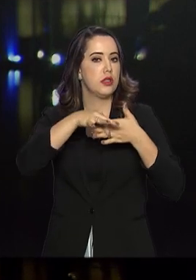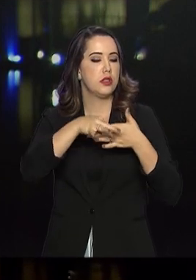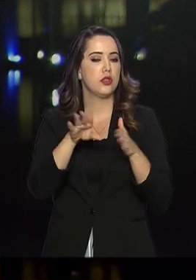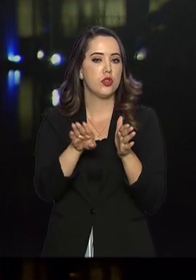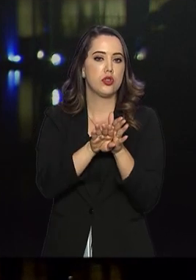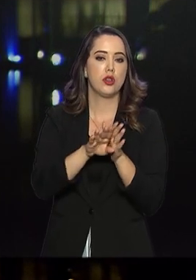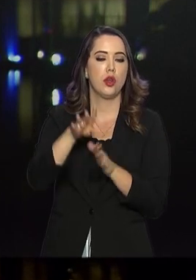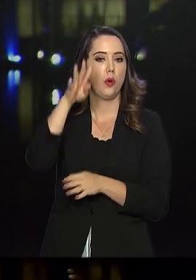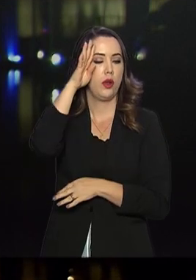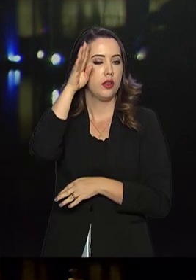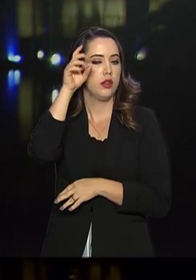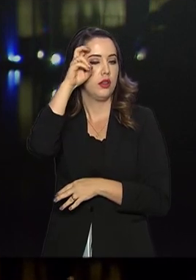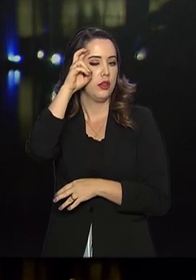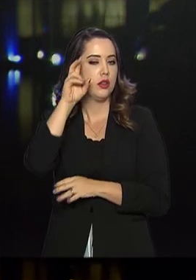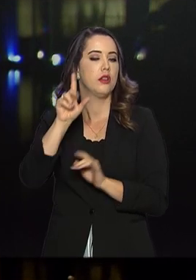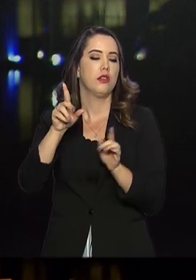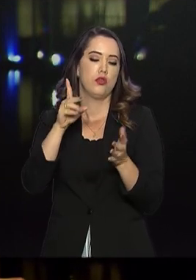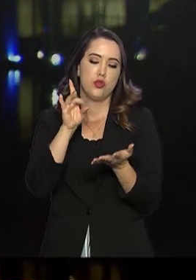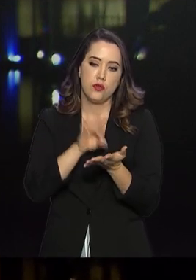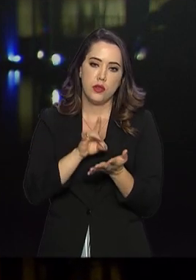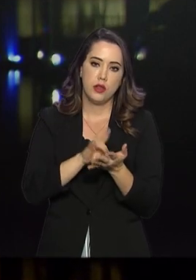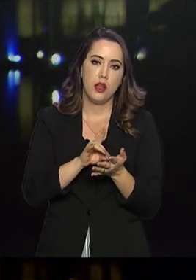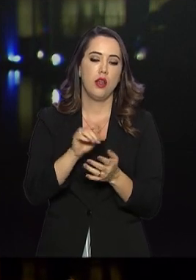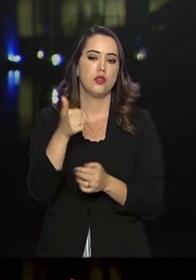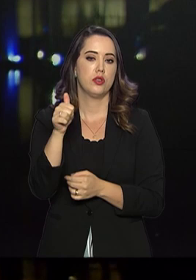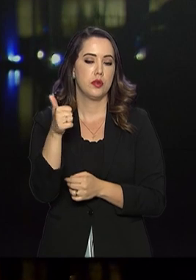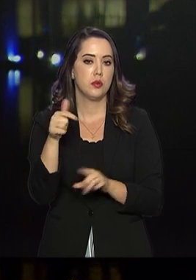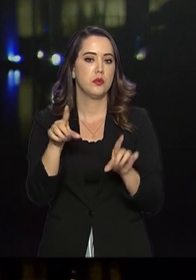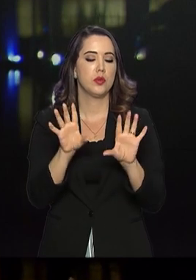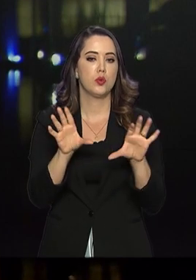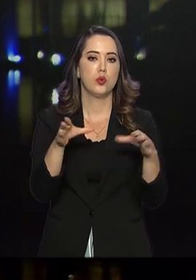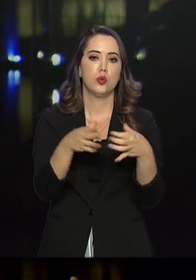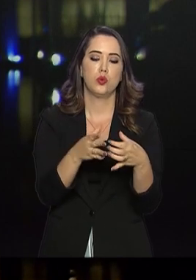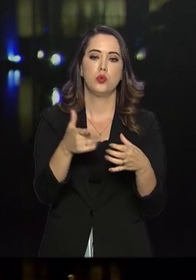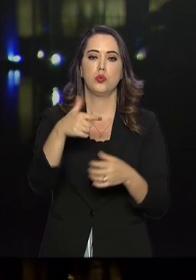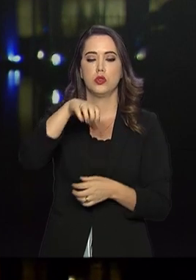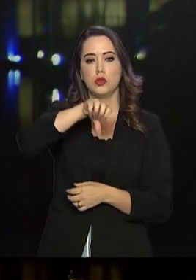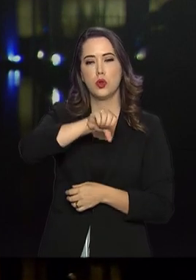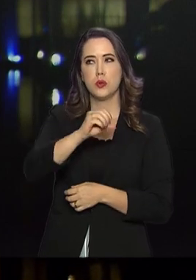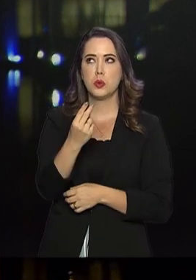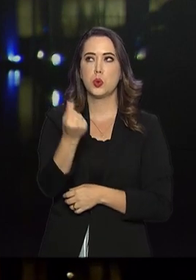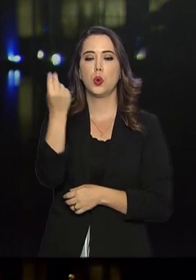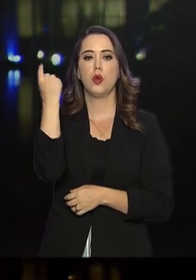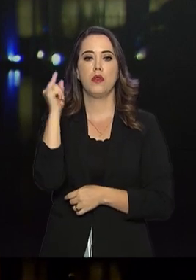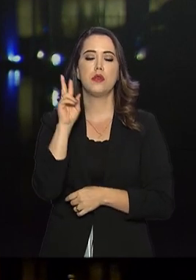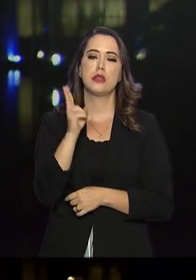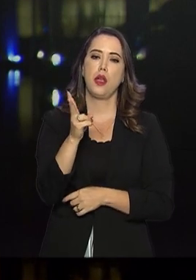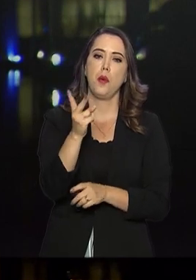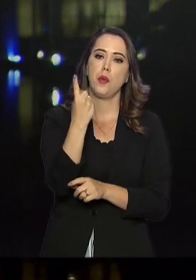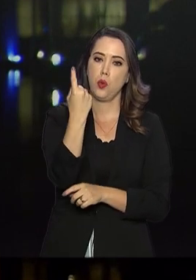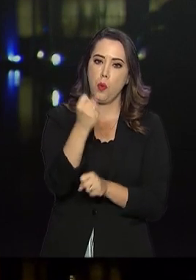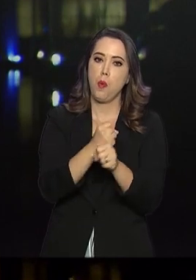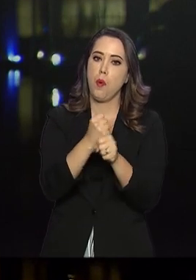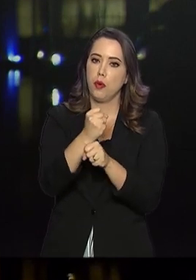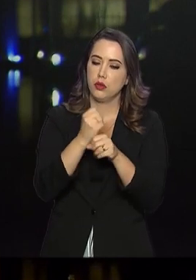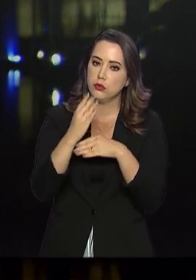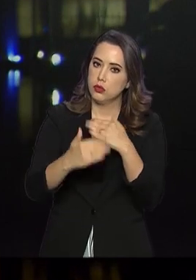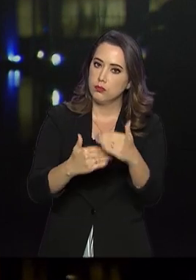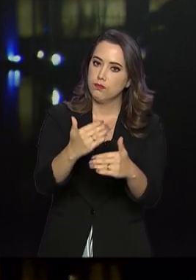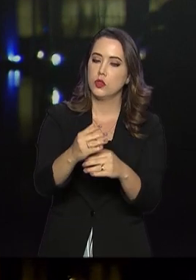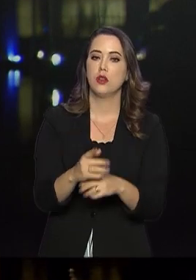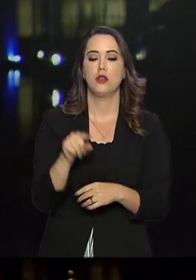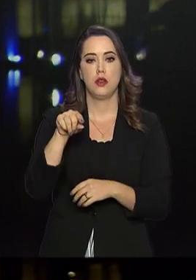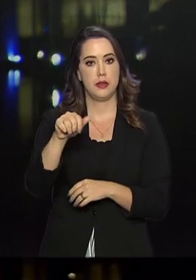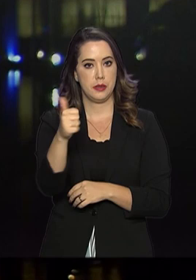11ª Cúpula do BRICS. A primeira foi em 2009 e essa, e desde então, a gente tem uma por ano. Essa é a 11ª,